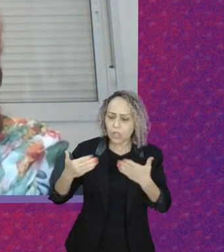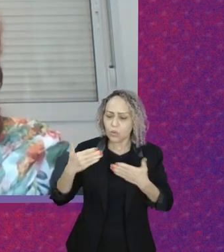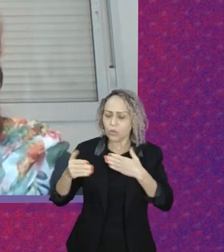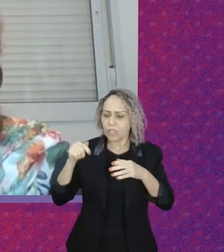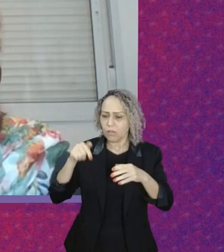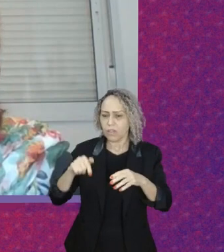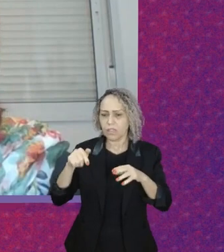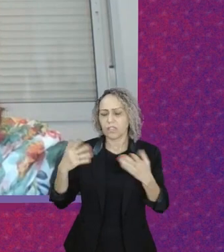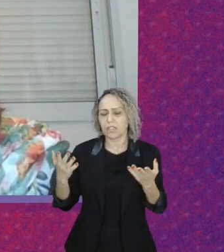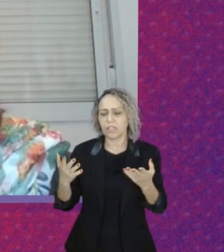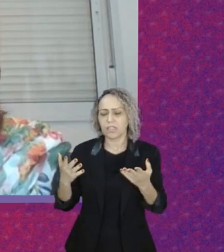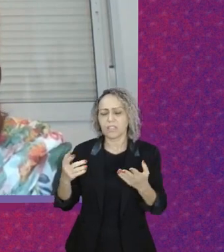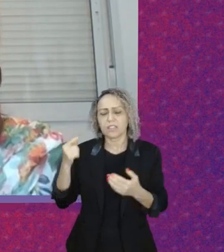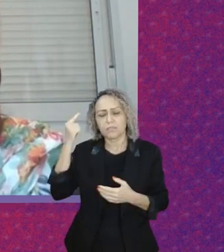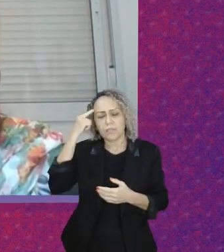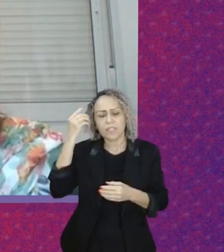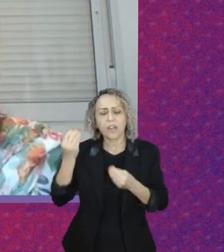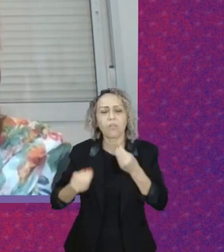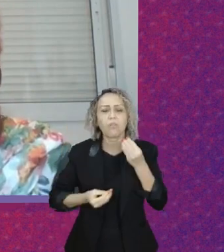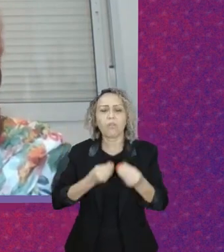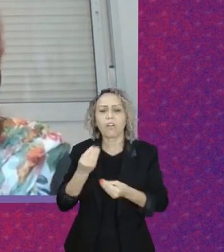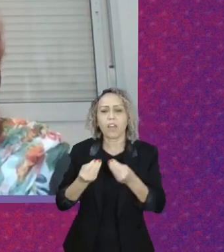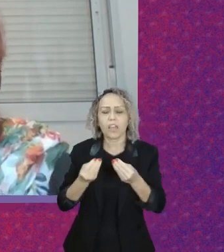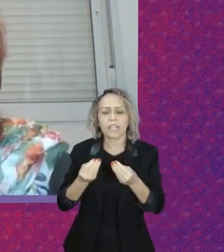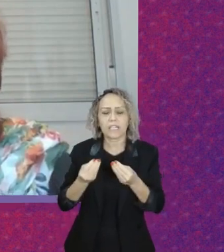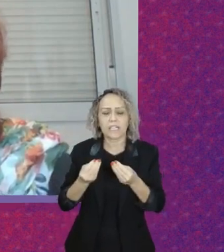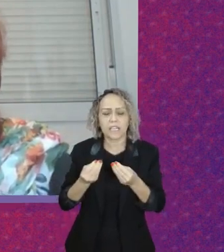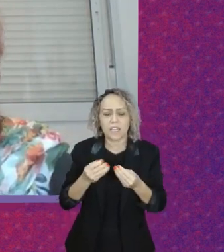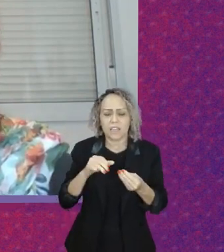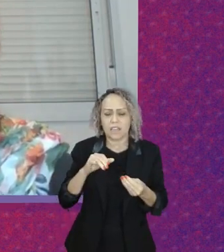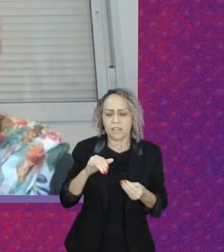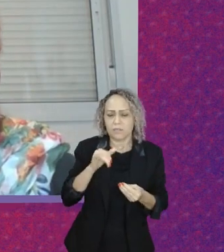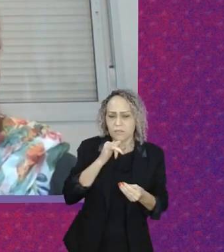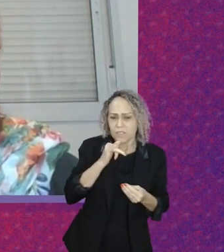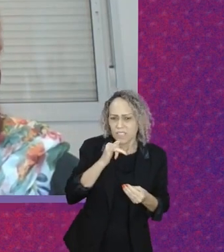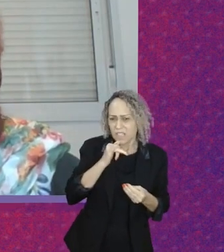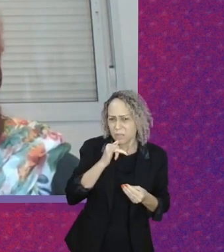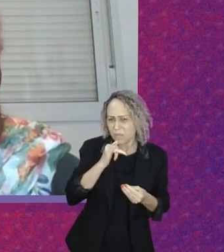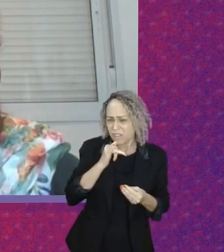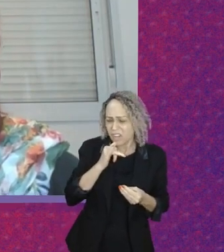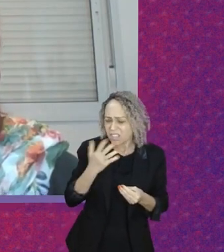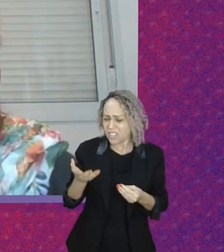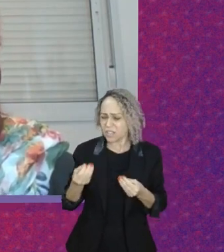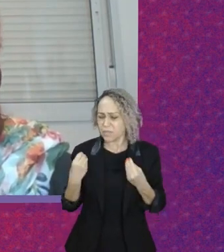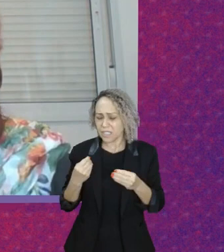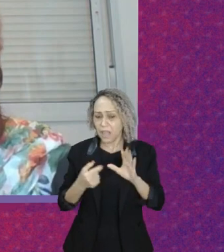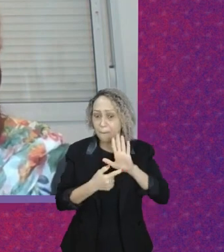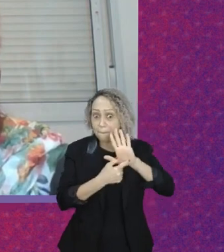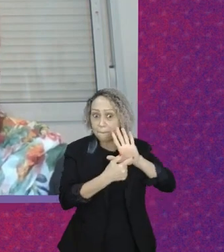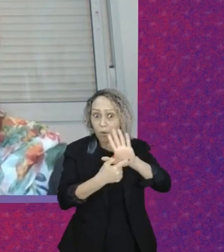quebrar essa invisibilidade dos atores da cidade. A cidade é composta